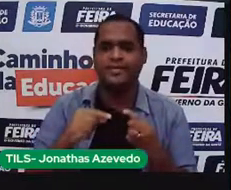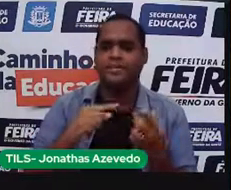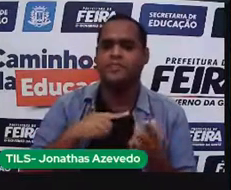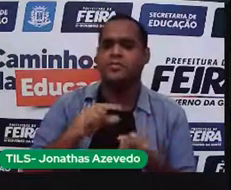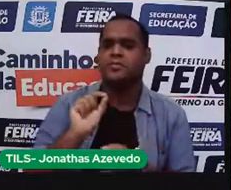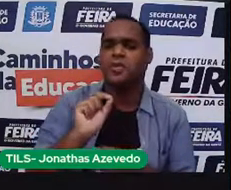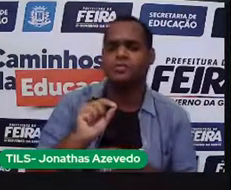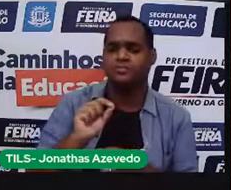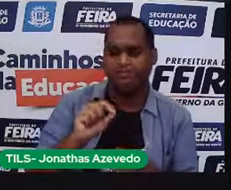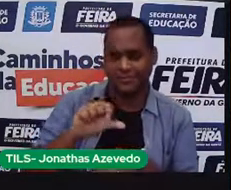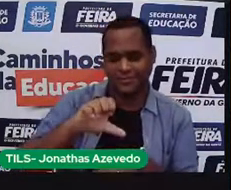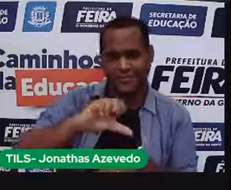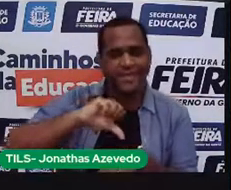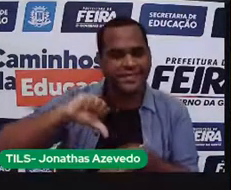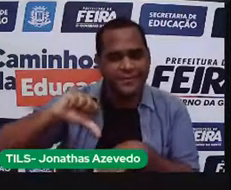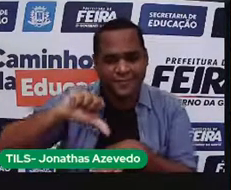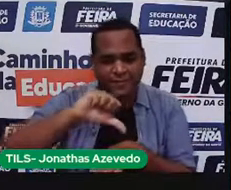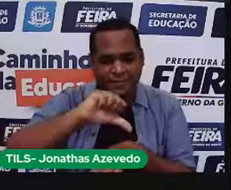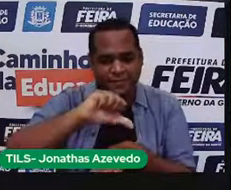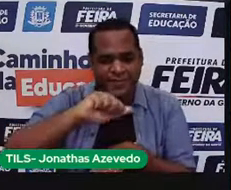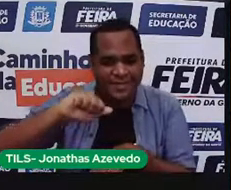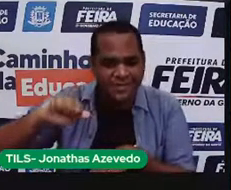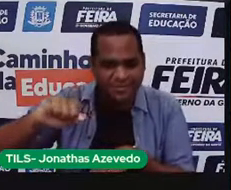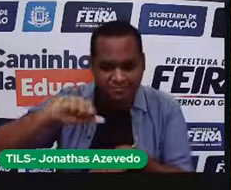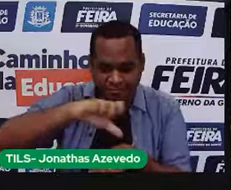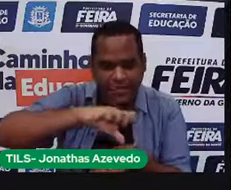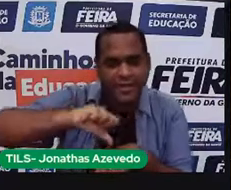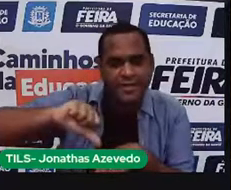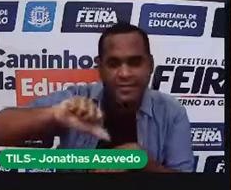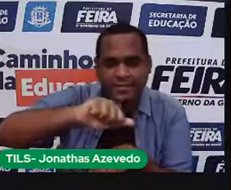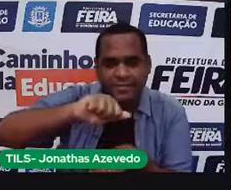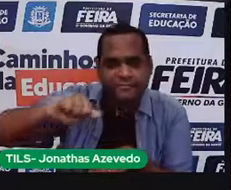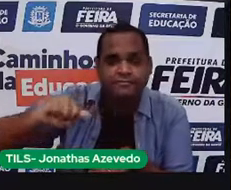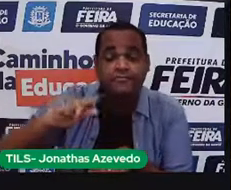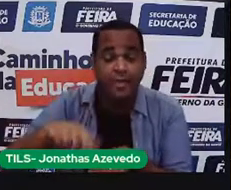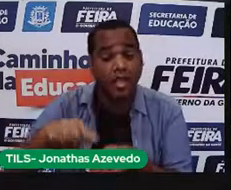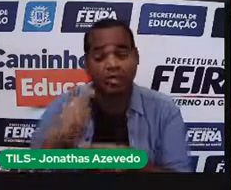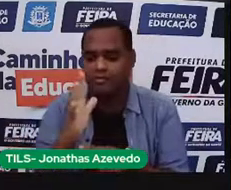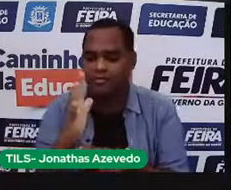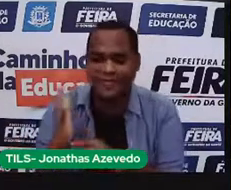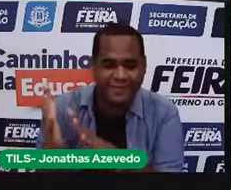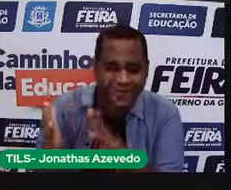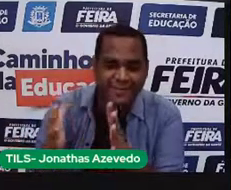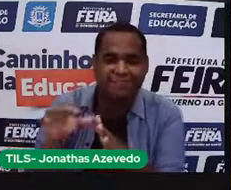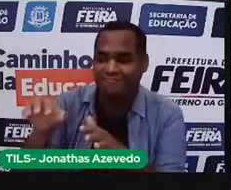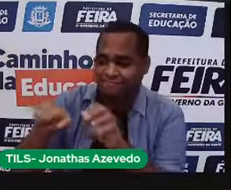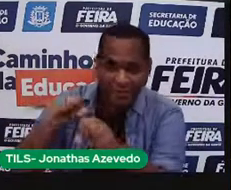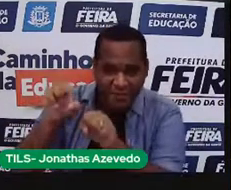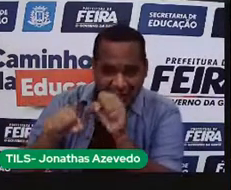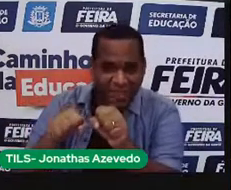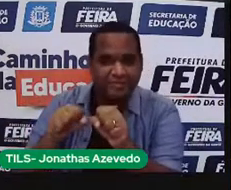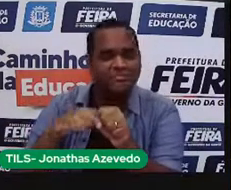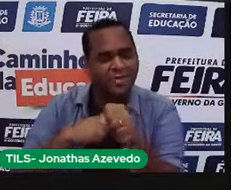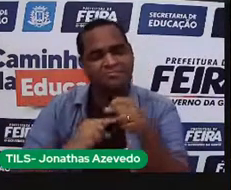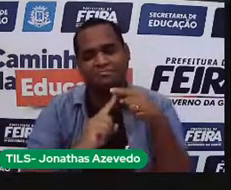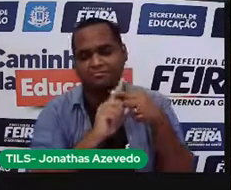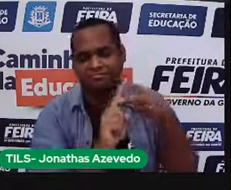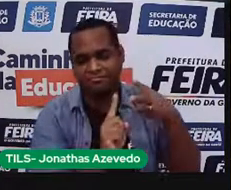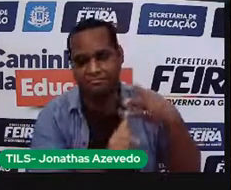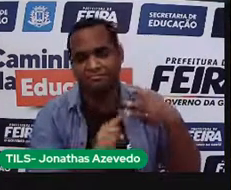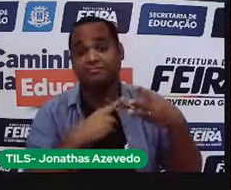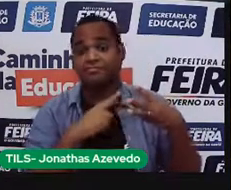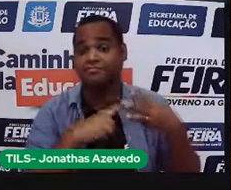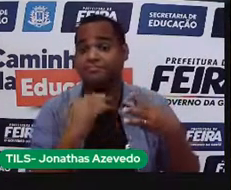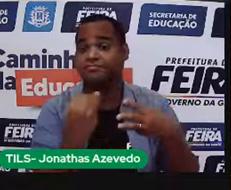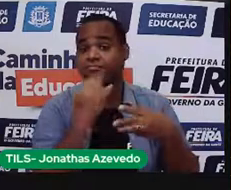azeite para vocês. Por que ele é de origem vegetal? Porque ele é retirado de uma planta. Então, temos aqui os três exemplos. Então,